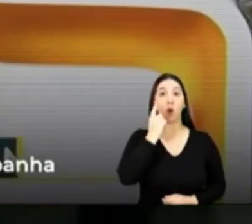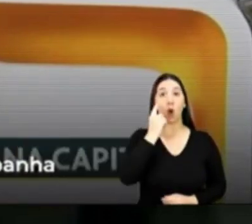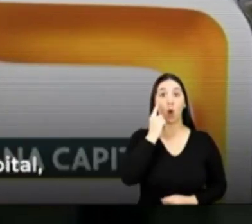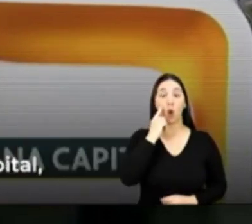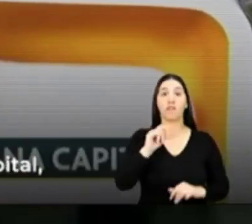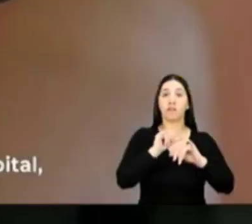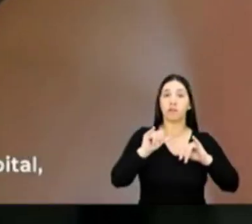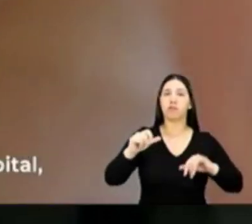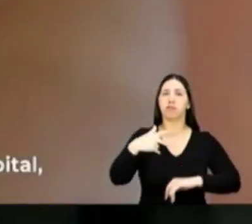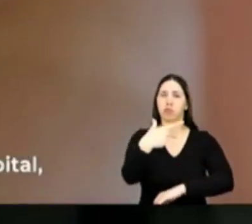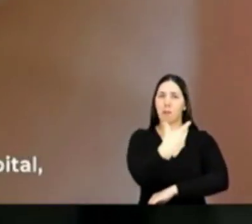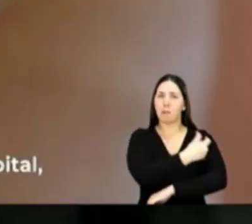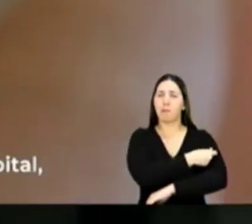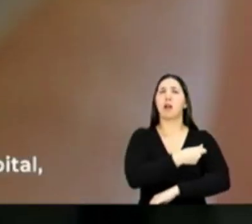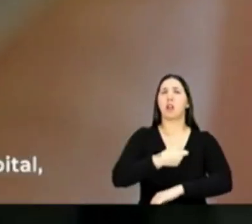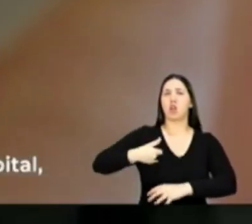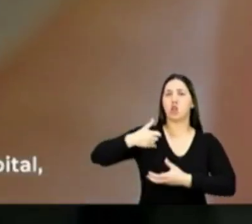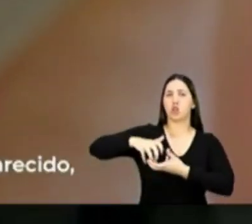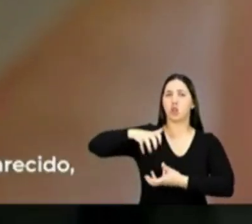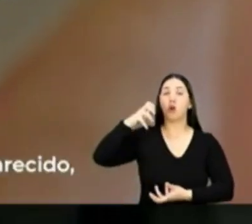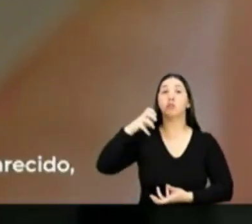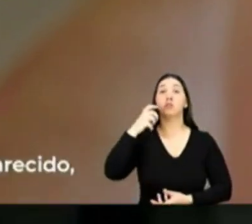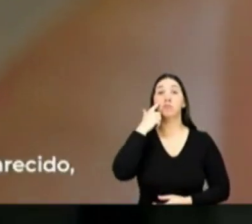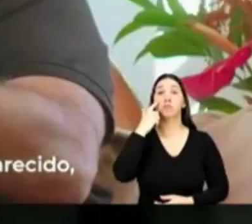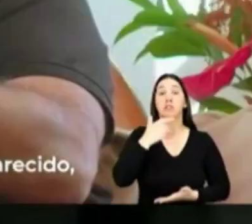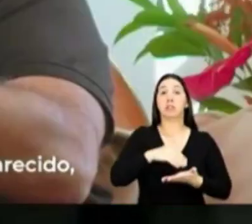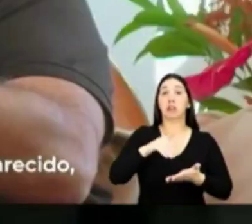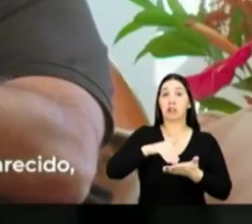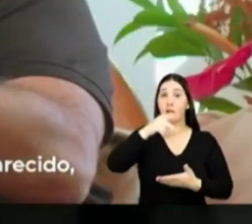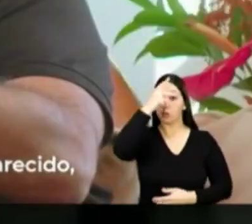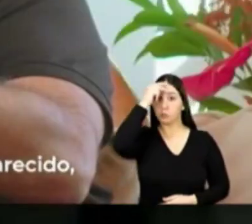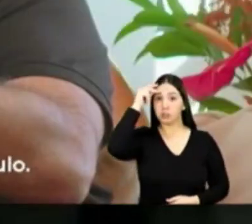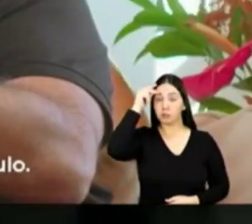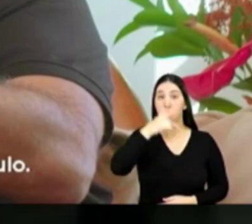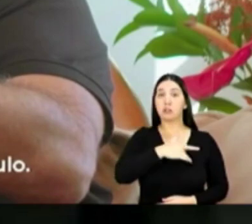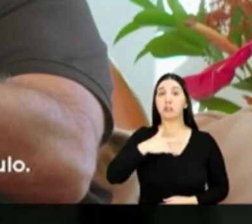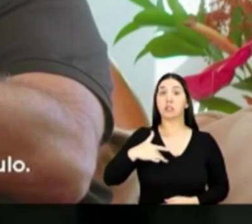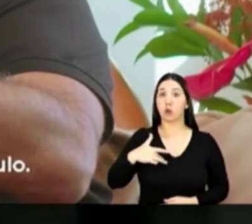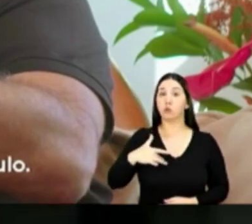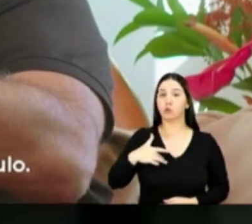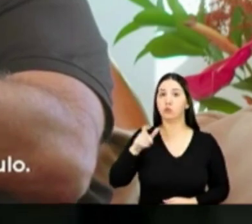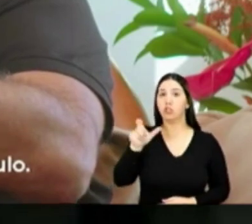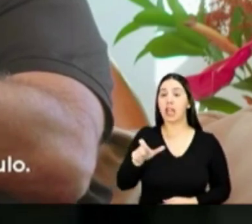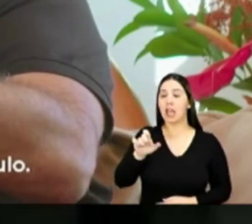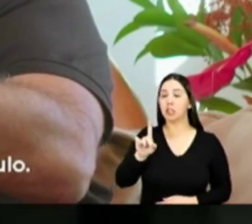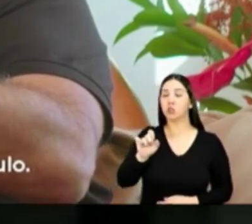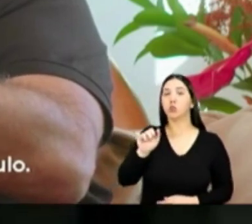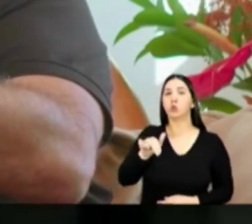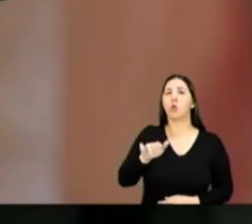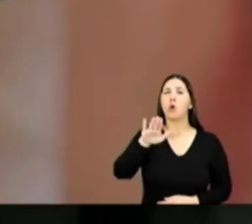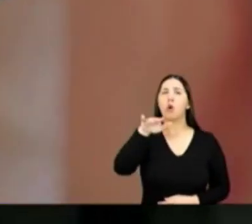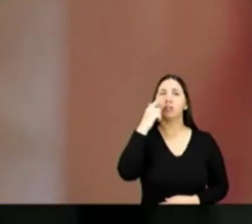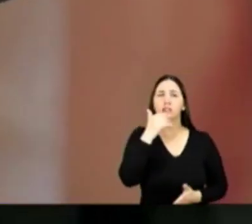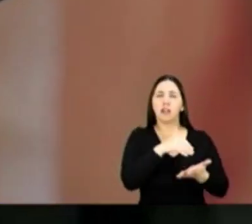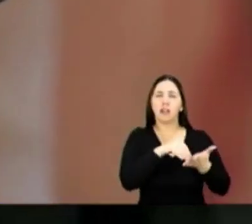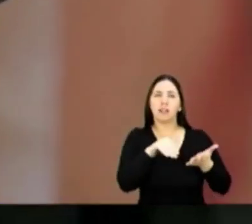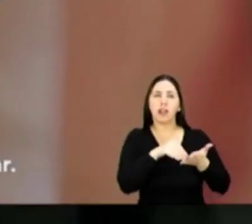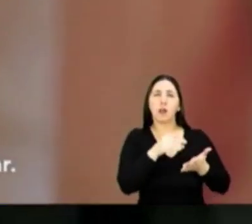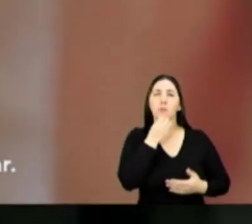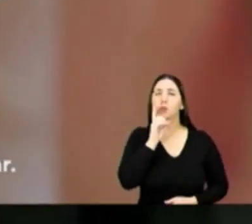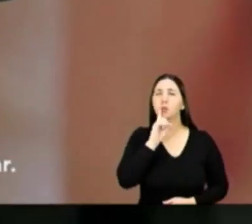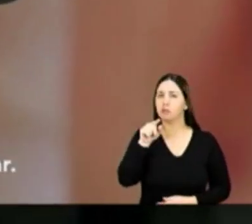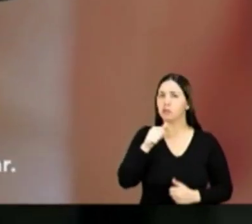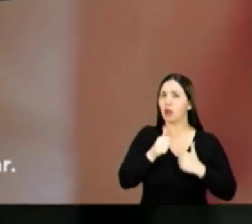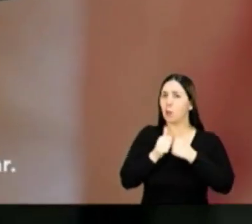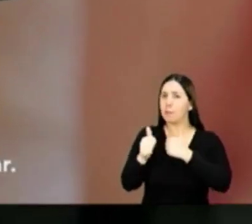antecipação da campanha para os idosos com mais de 90 anos aqui na capital, vamos falar com o secretário municipal Edson Aparecido, secretário da Saúde do município de São Paulo. Secretário, bom